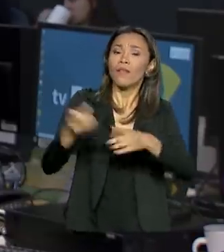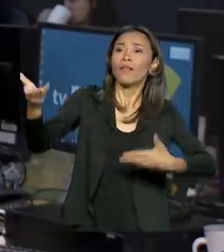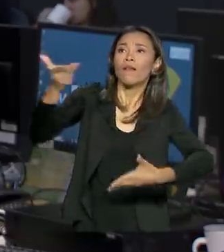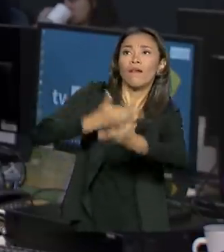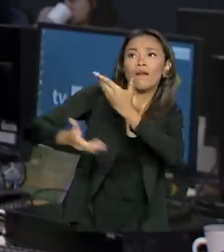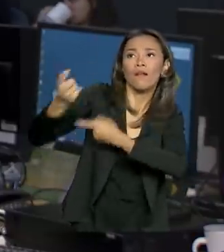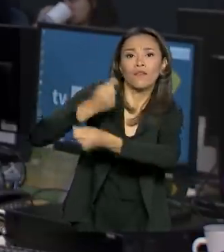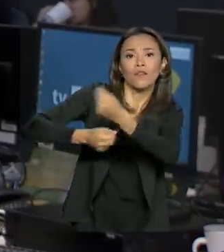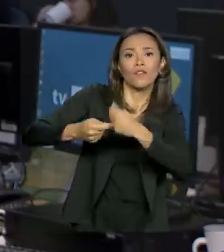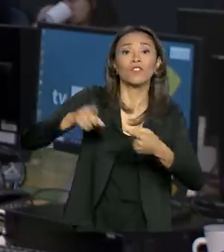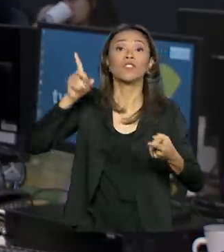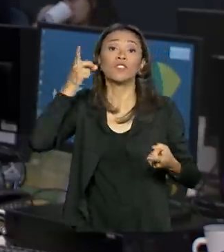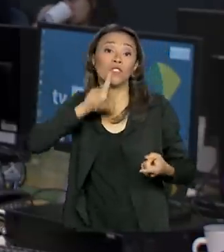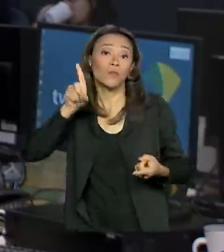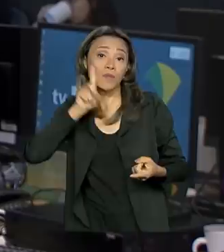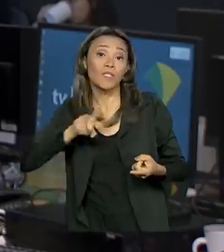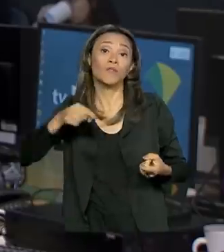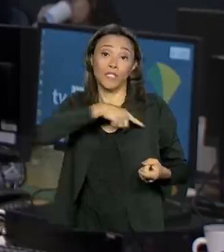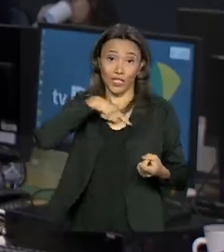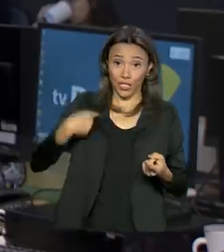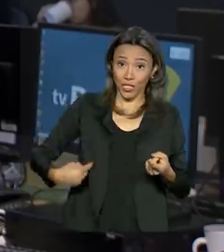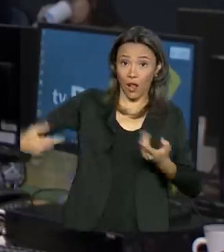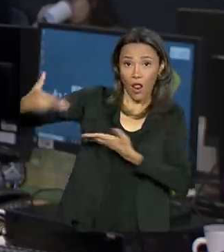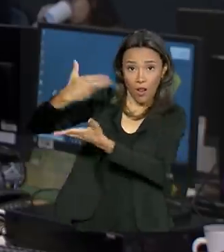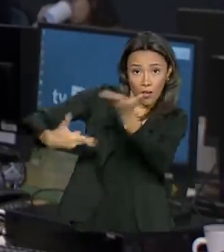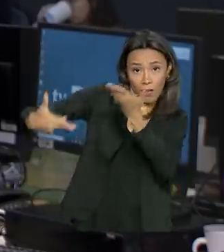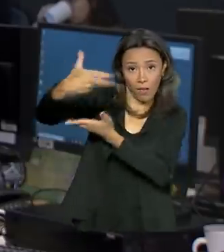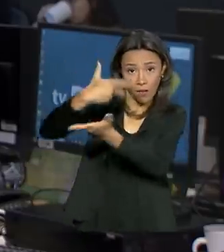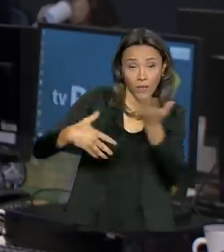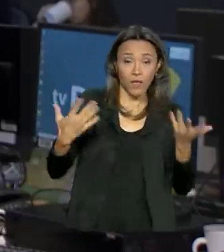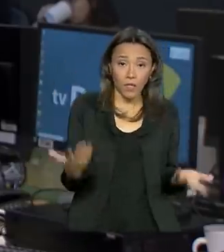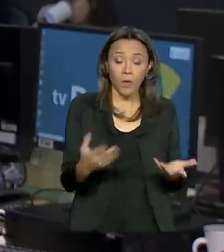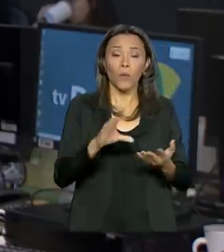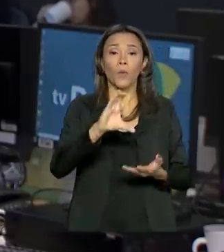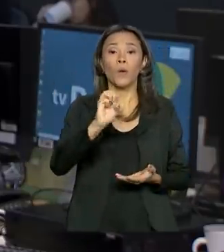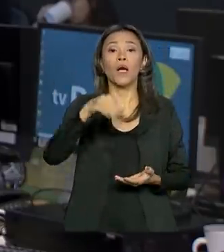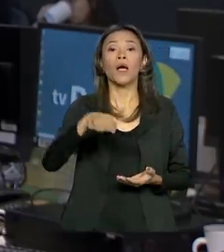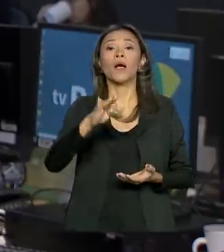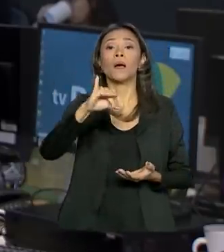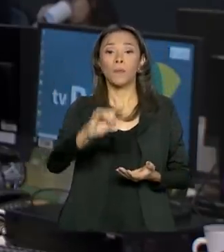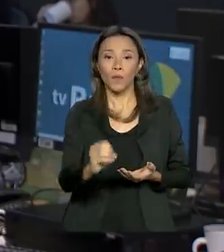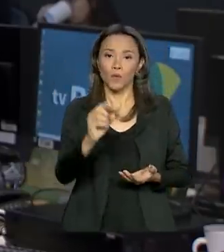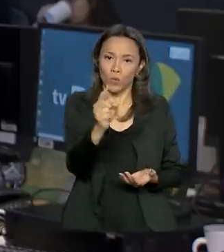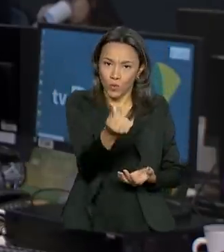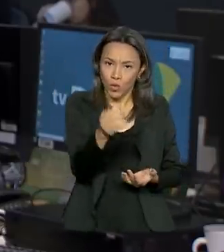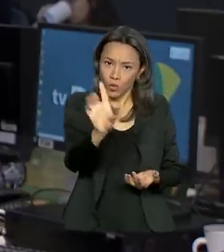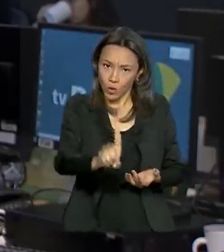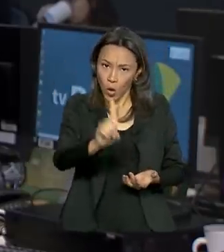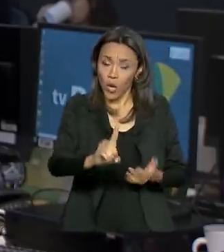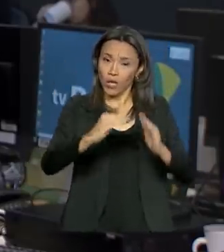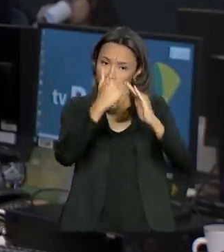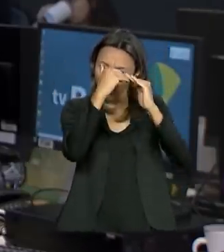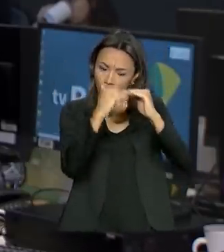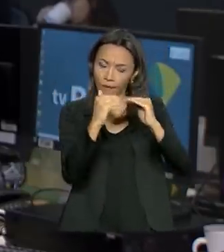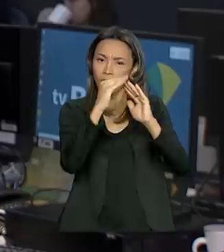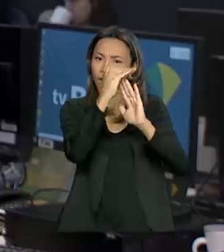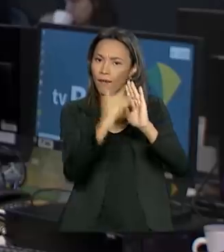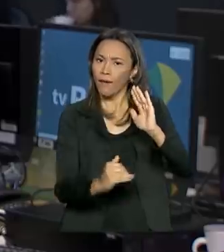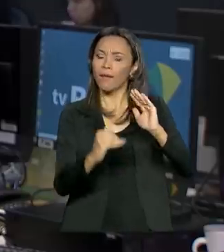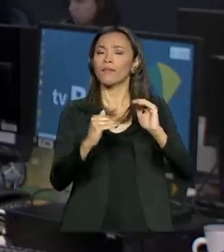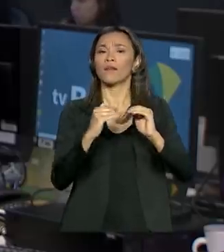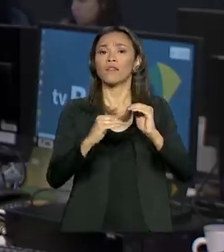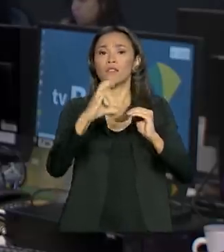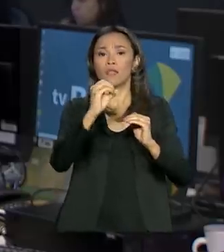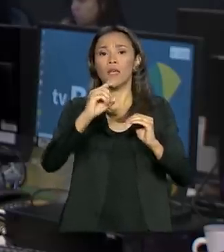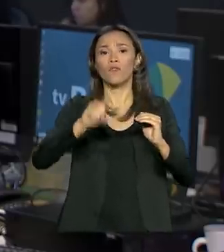entre Estados Unidos e China. No mercado de câmbio, o dólar comercial encerrou o dia com uma queda de 0,45%